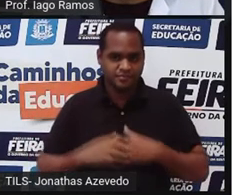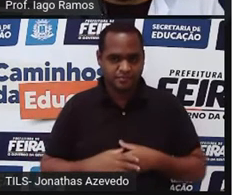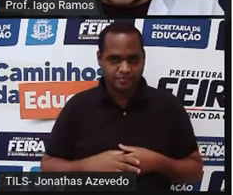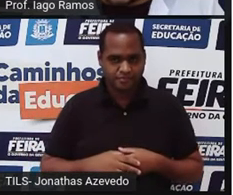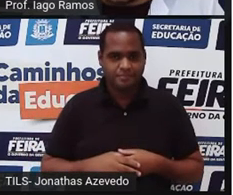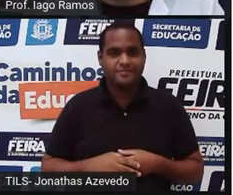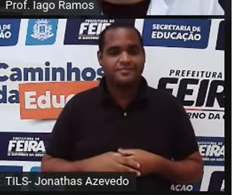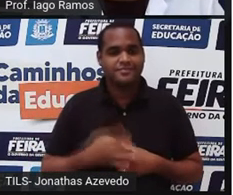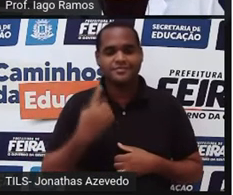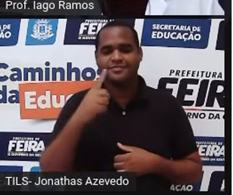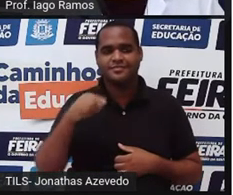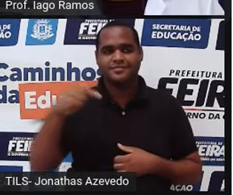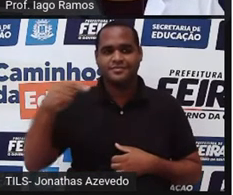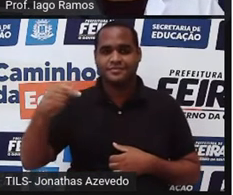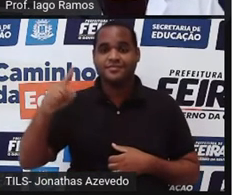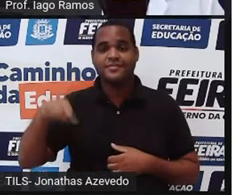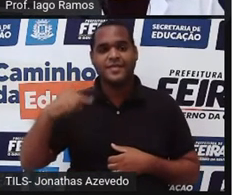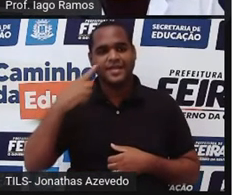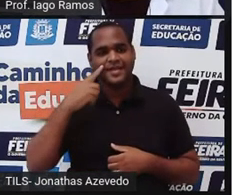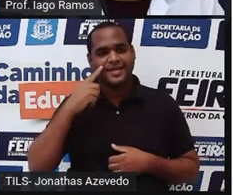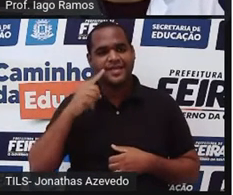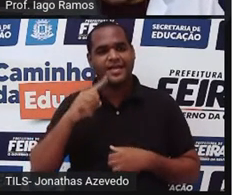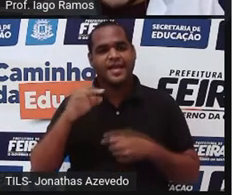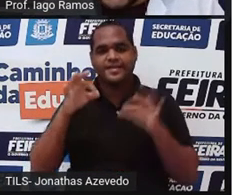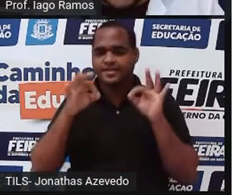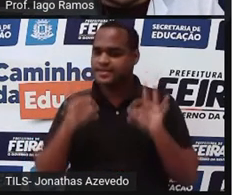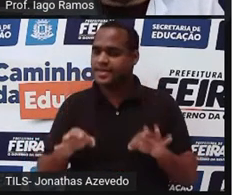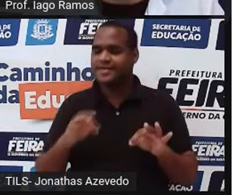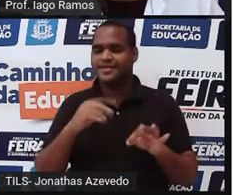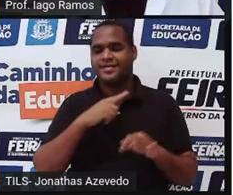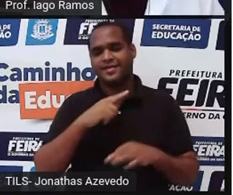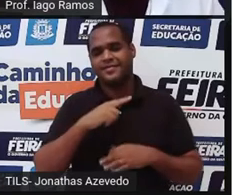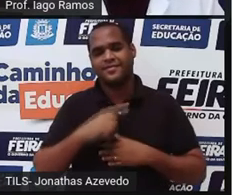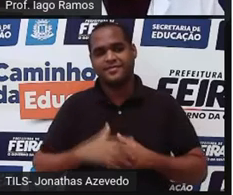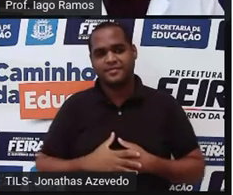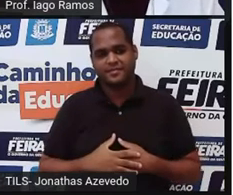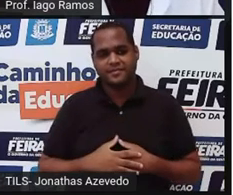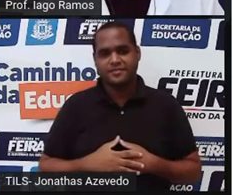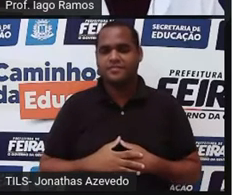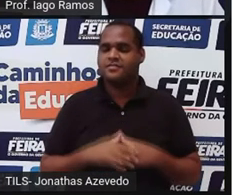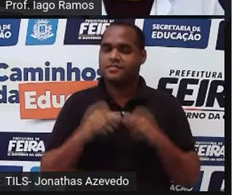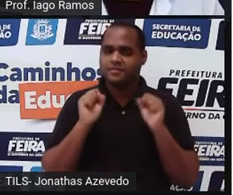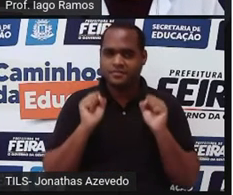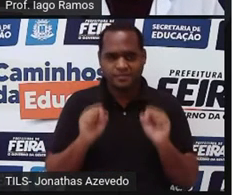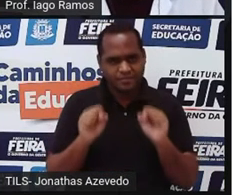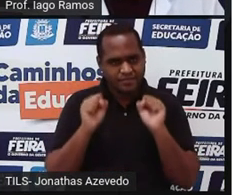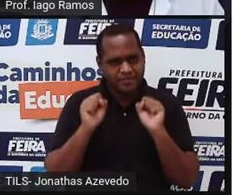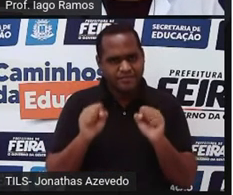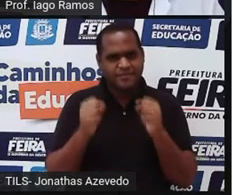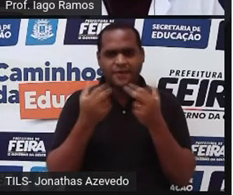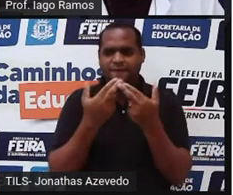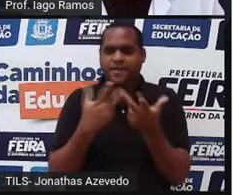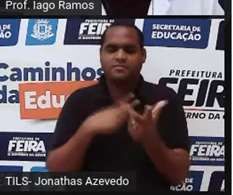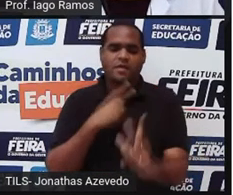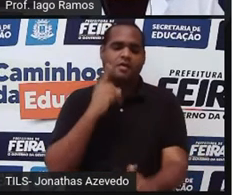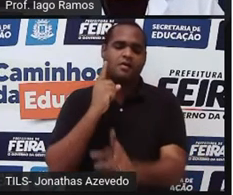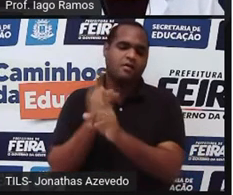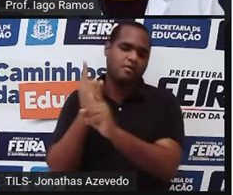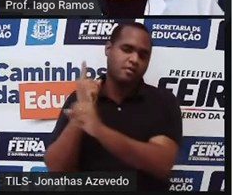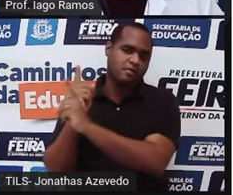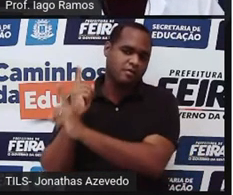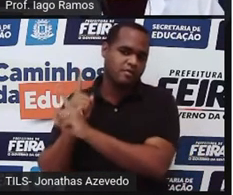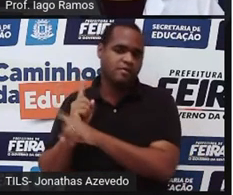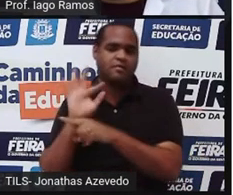,7 é um decimal exato. Pode ser encontrado através